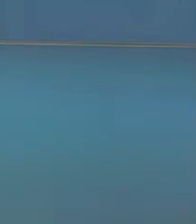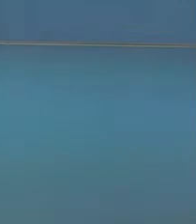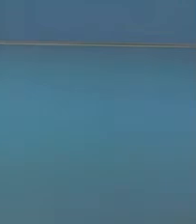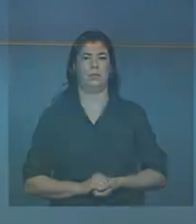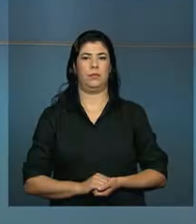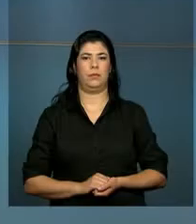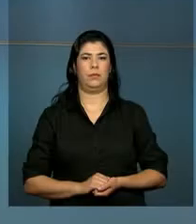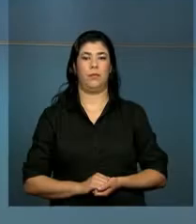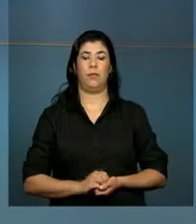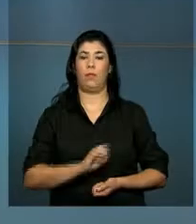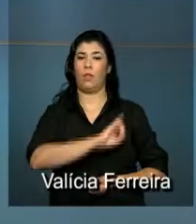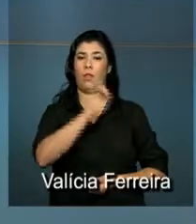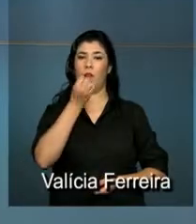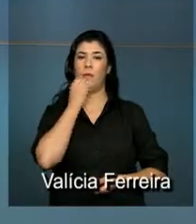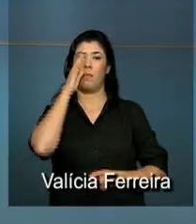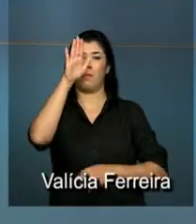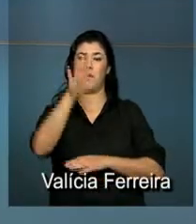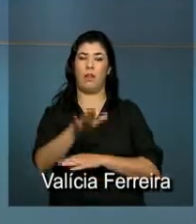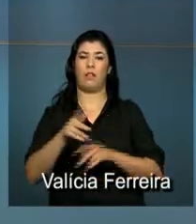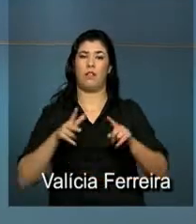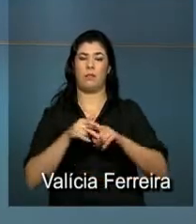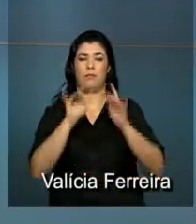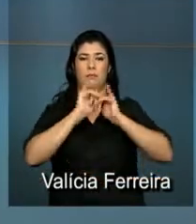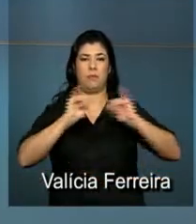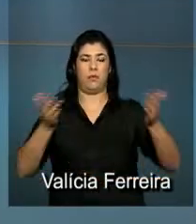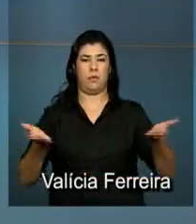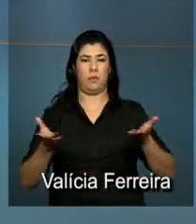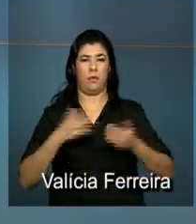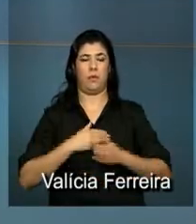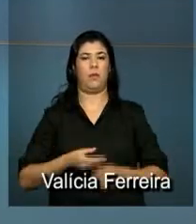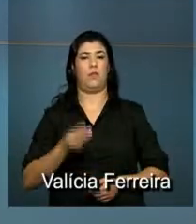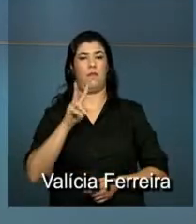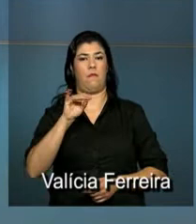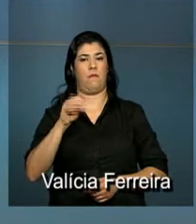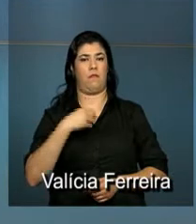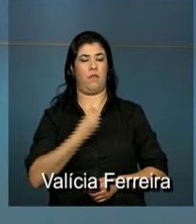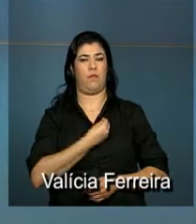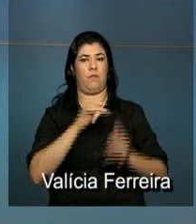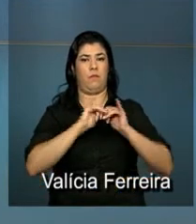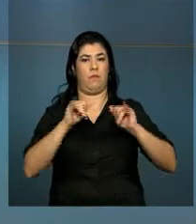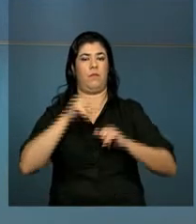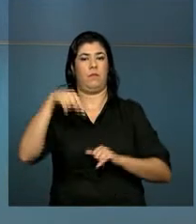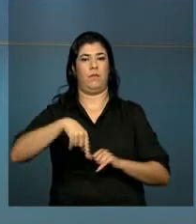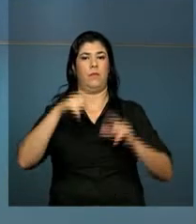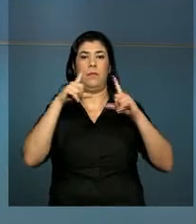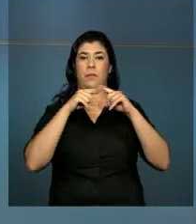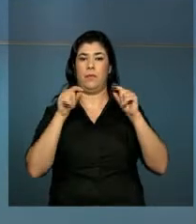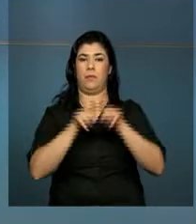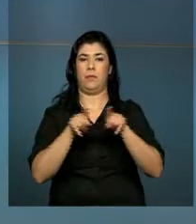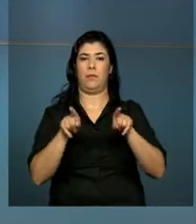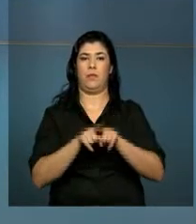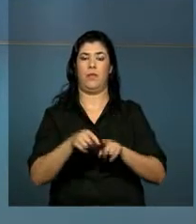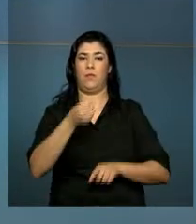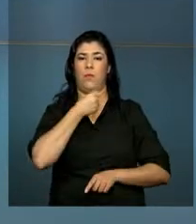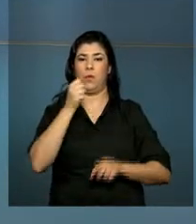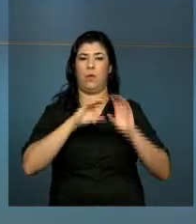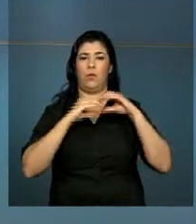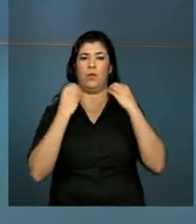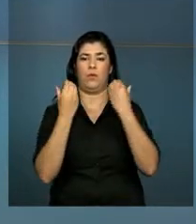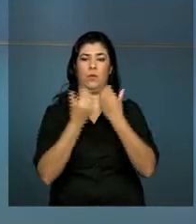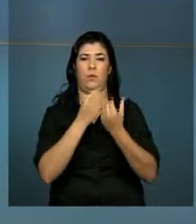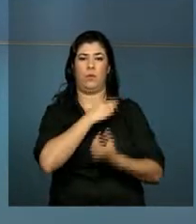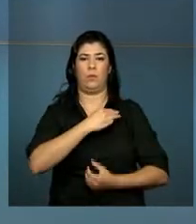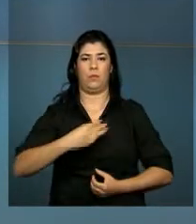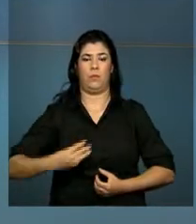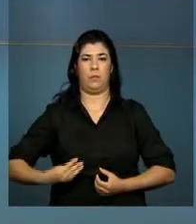Olá, boa tarde, interrompemos a nossa programação para transmitir ao vivo de Brasília entrevista coletiva com o ministro de